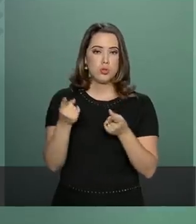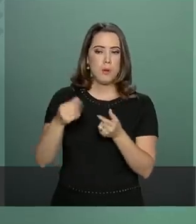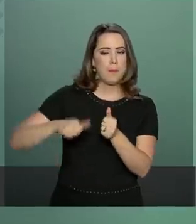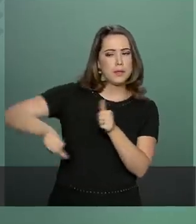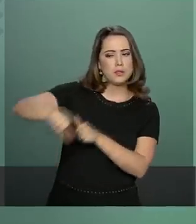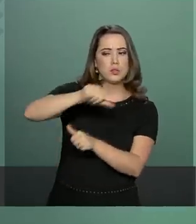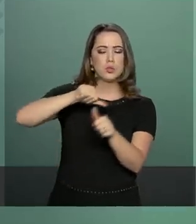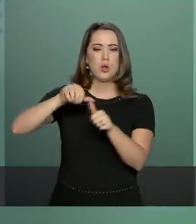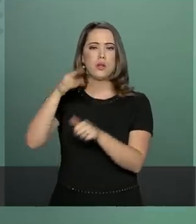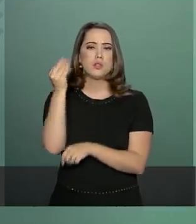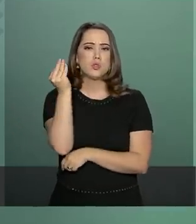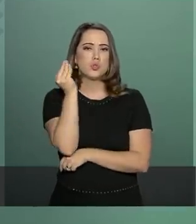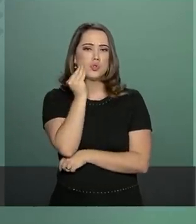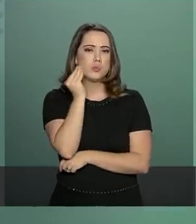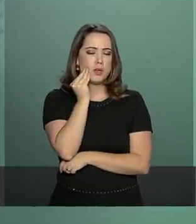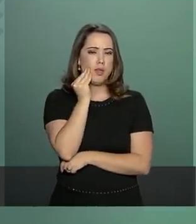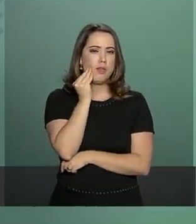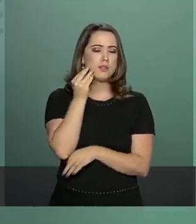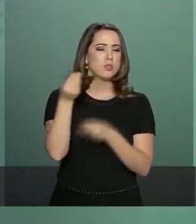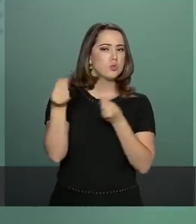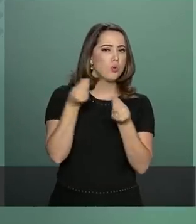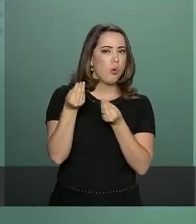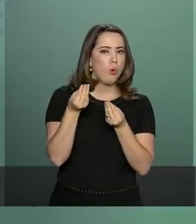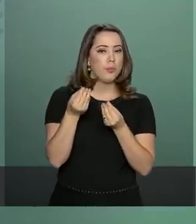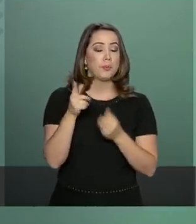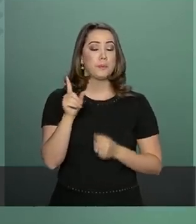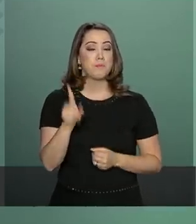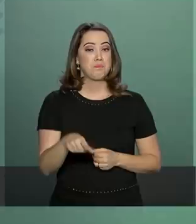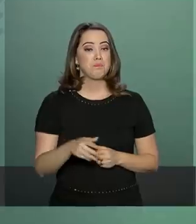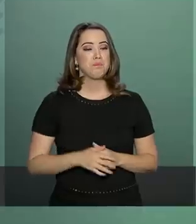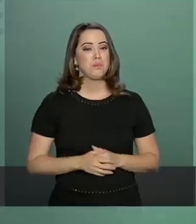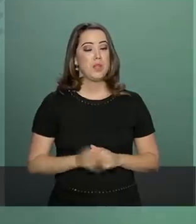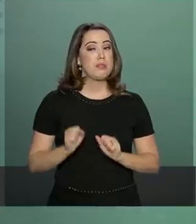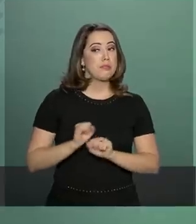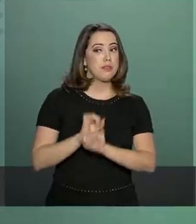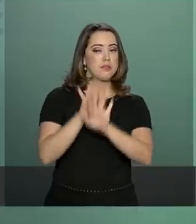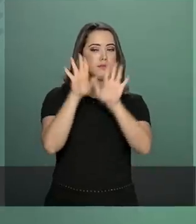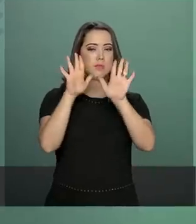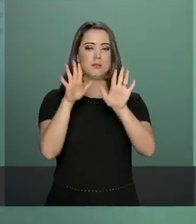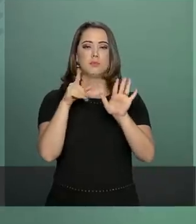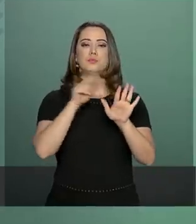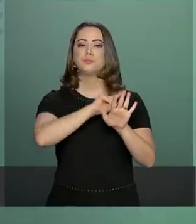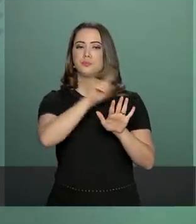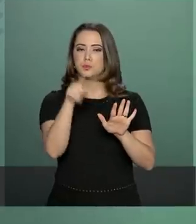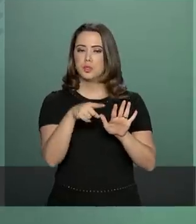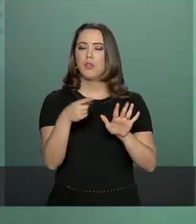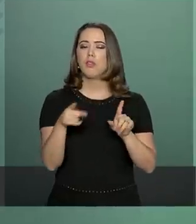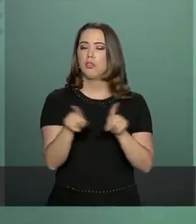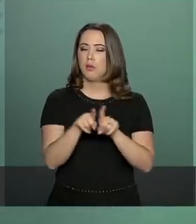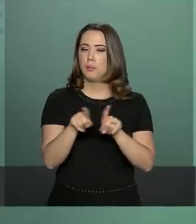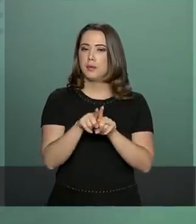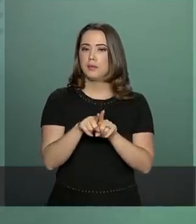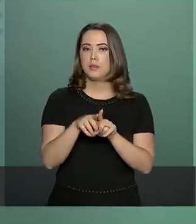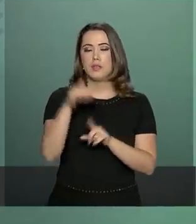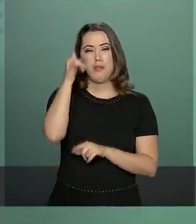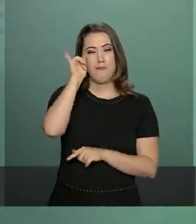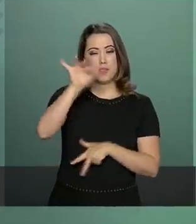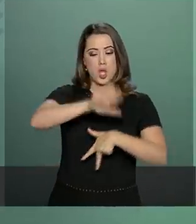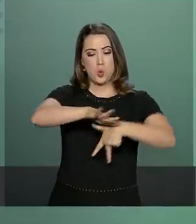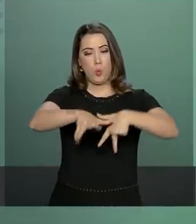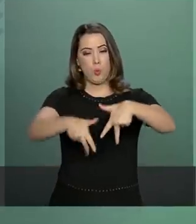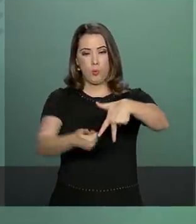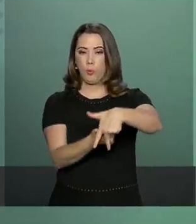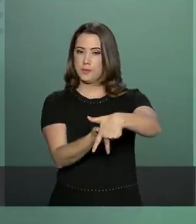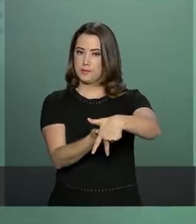a troca de experiências nas áreas da transparência e prevenção à corrupção.